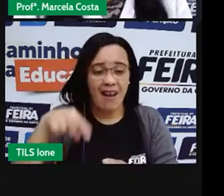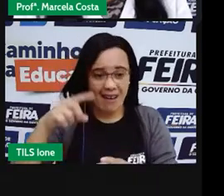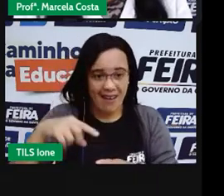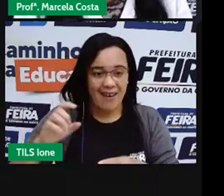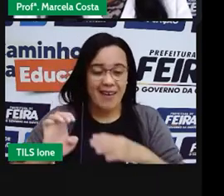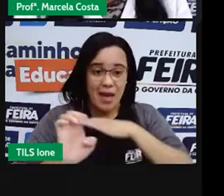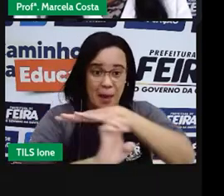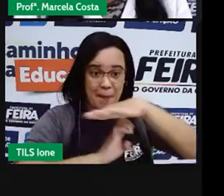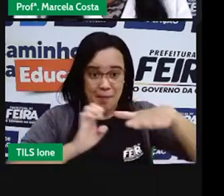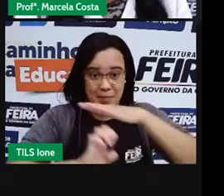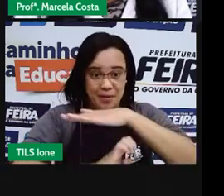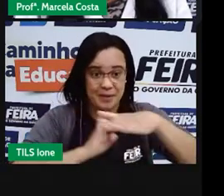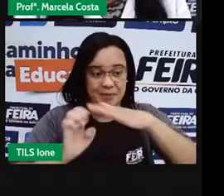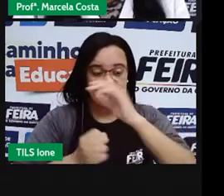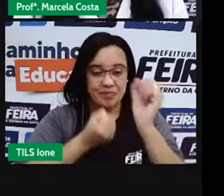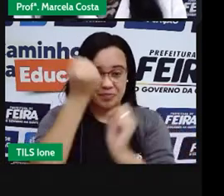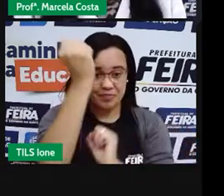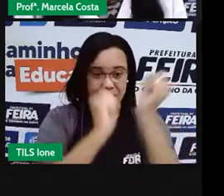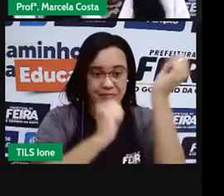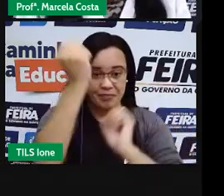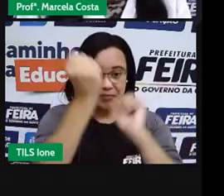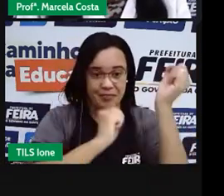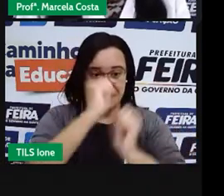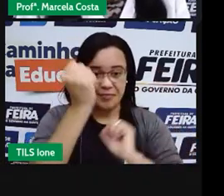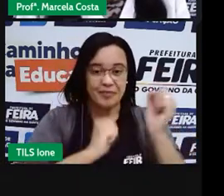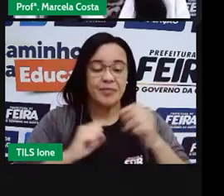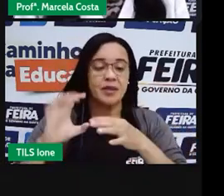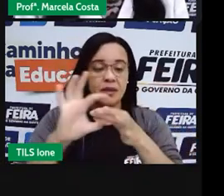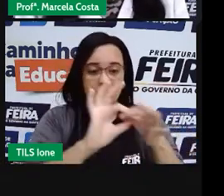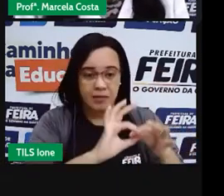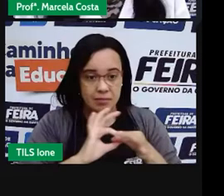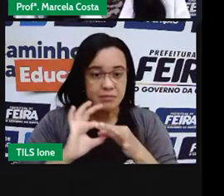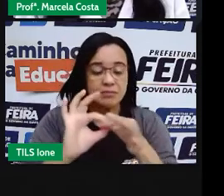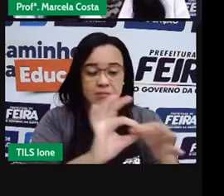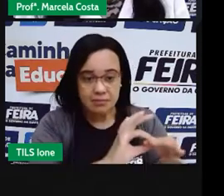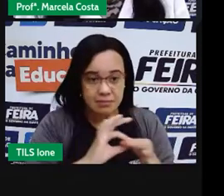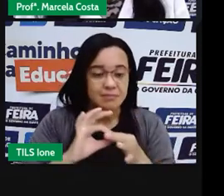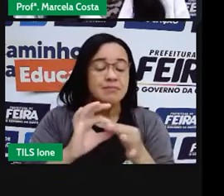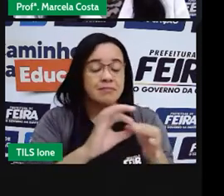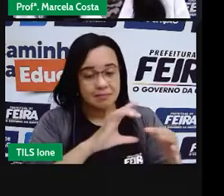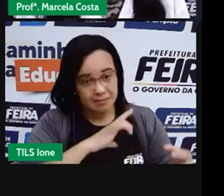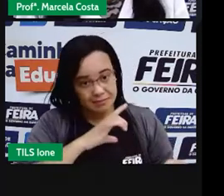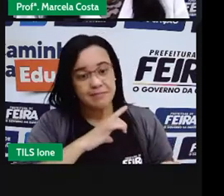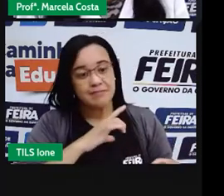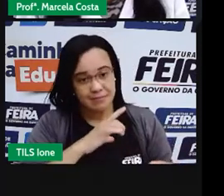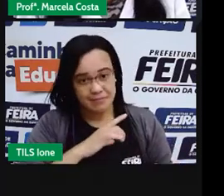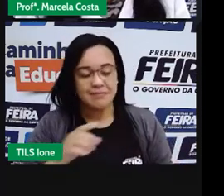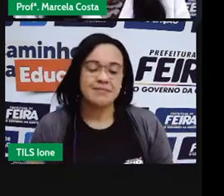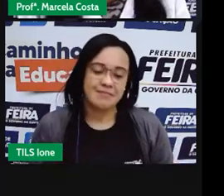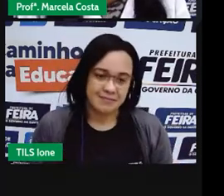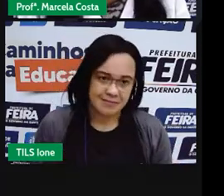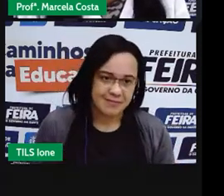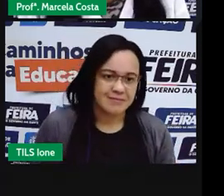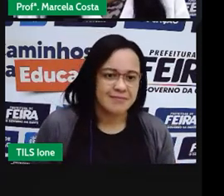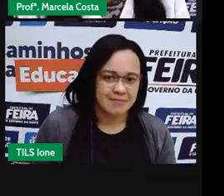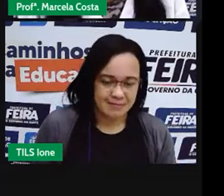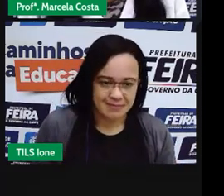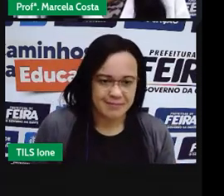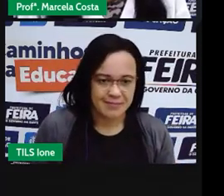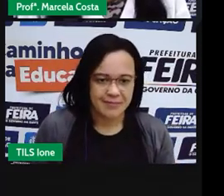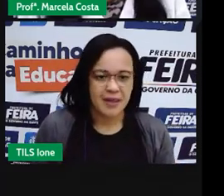também está relacionada com as empresas que gerir aí os recursos